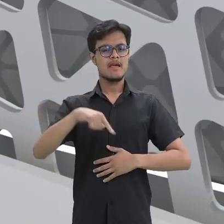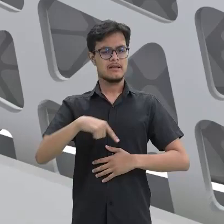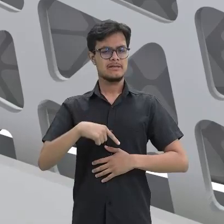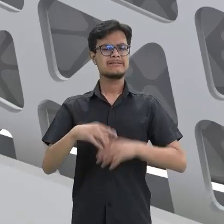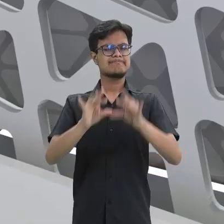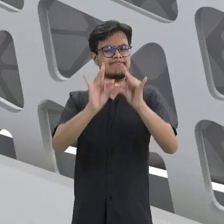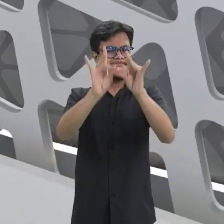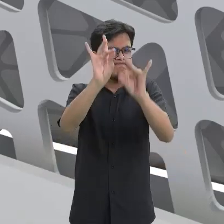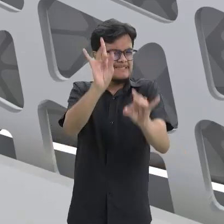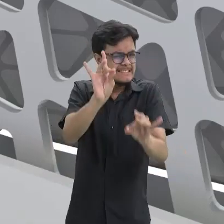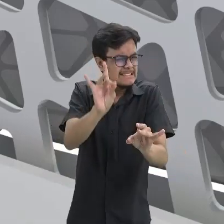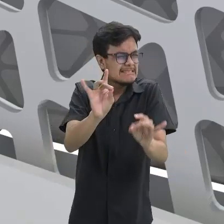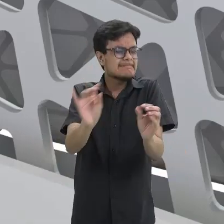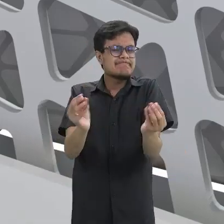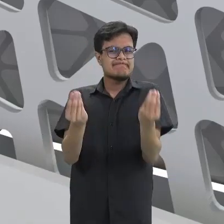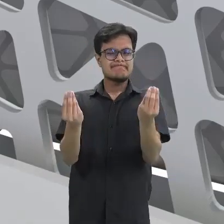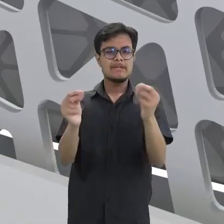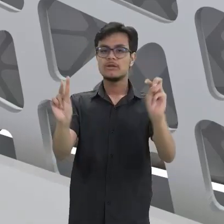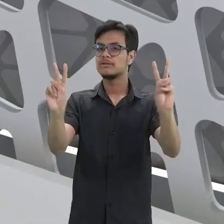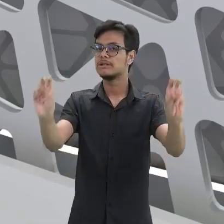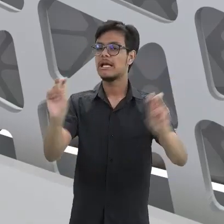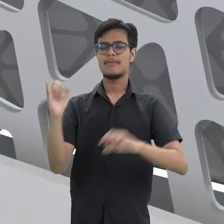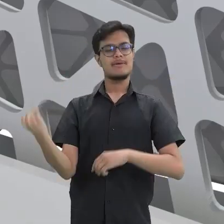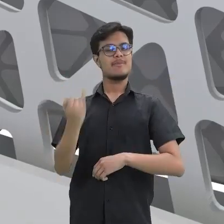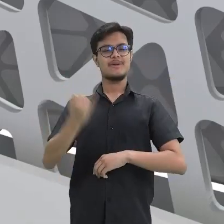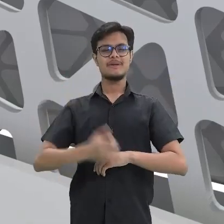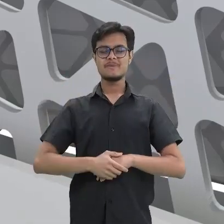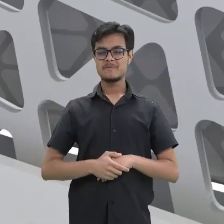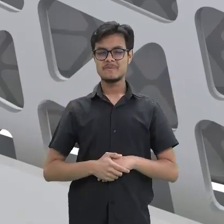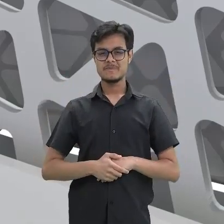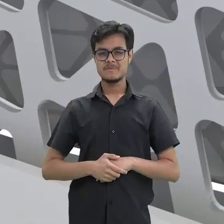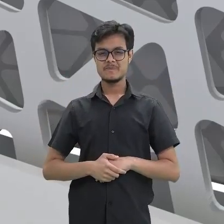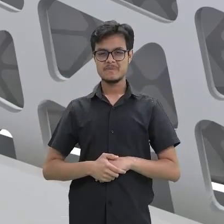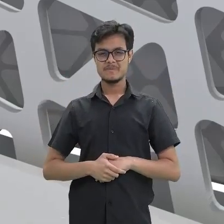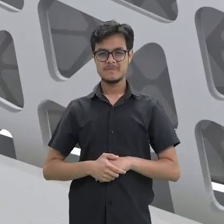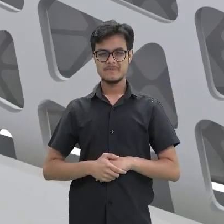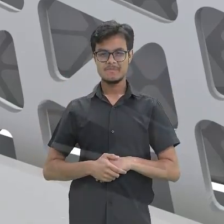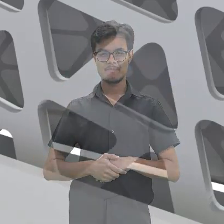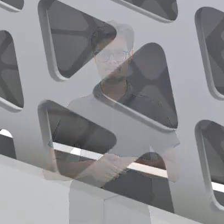detalhes, mas é um assunto extremamente interessante. Vamos para a nossa aula!